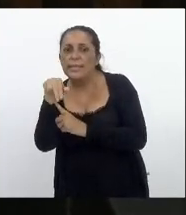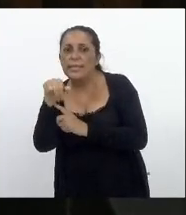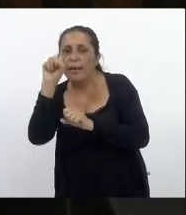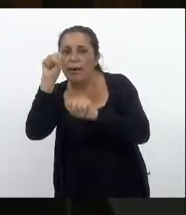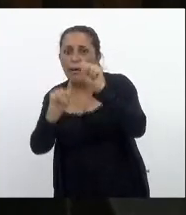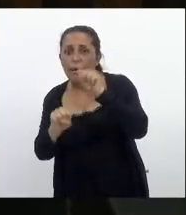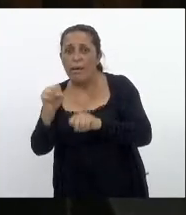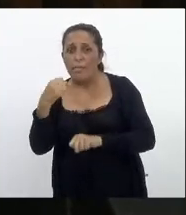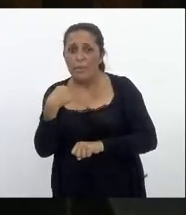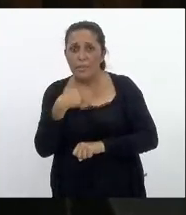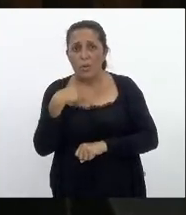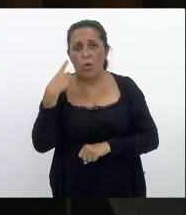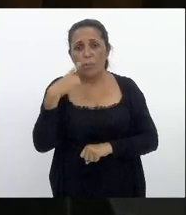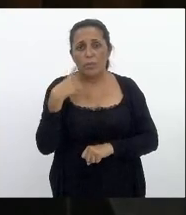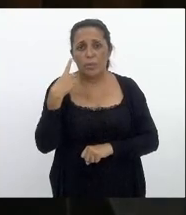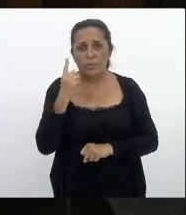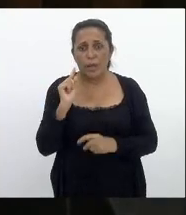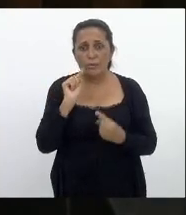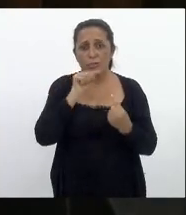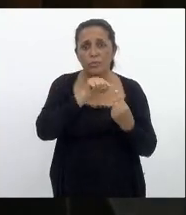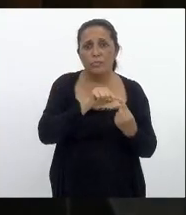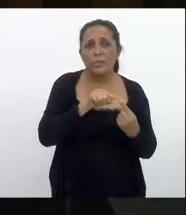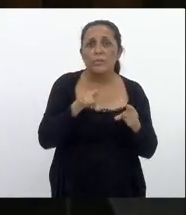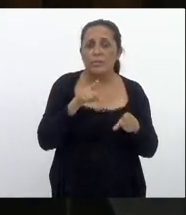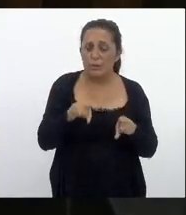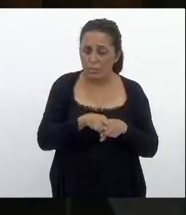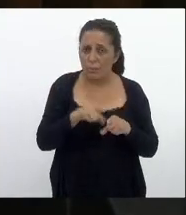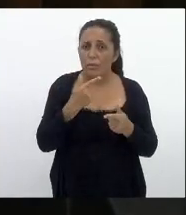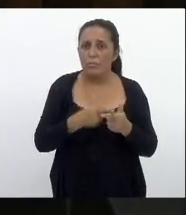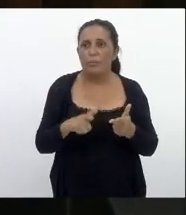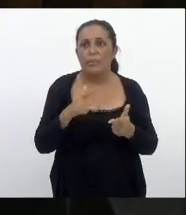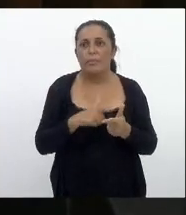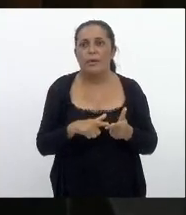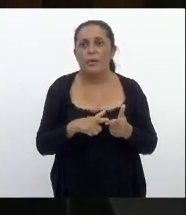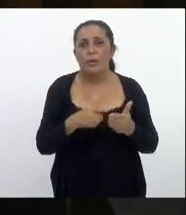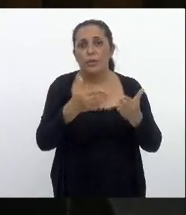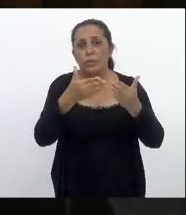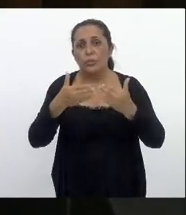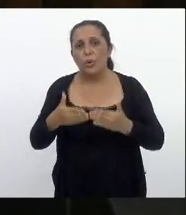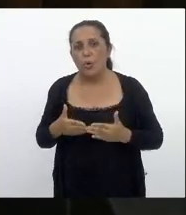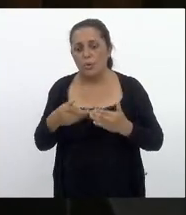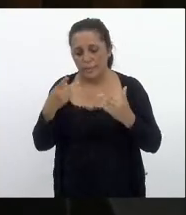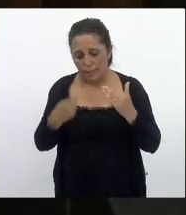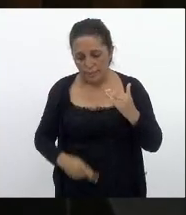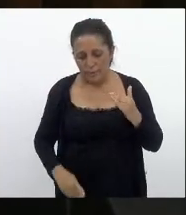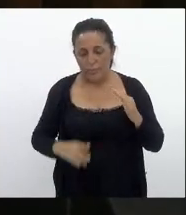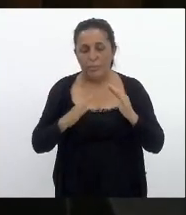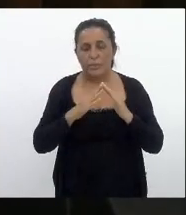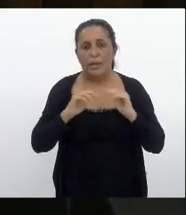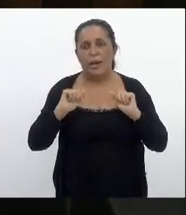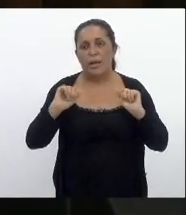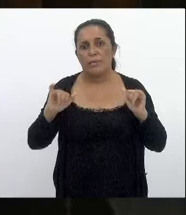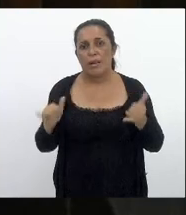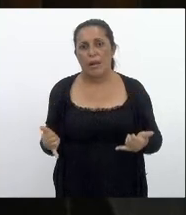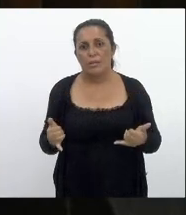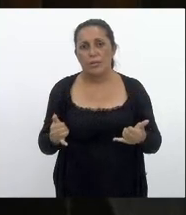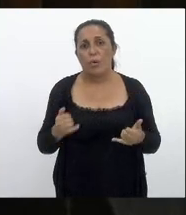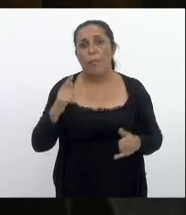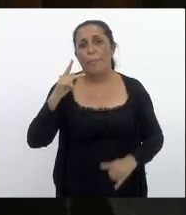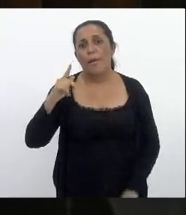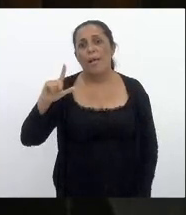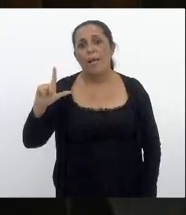eu como deputado identifiquei também esse problema trouxe para esta casa um PL